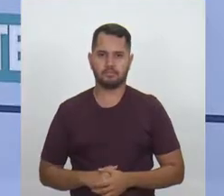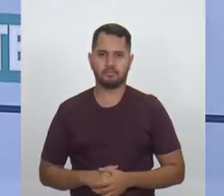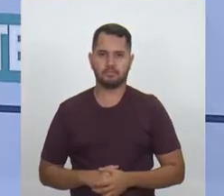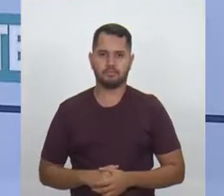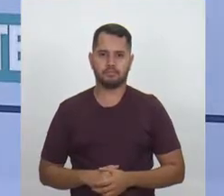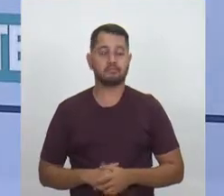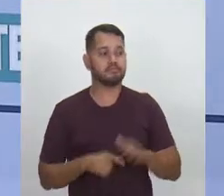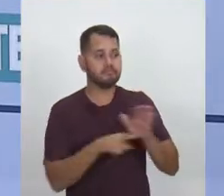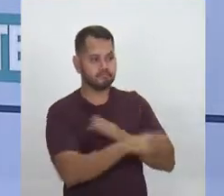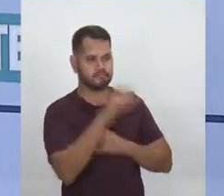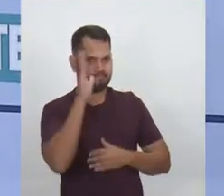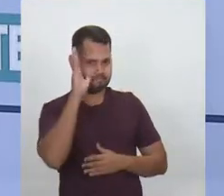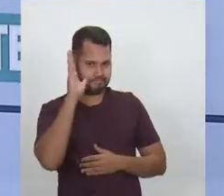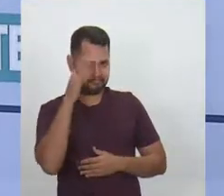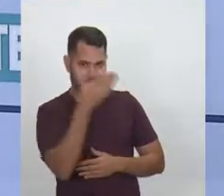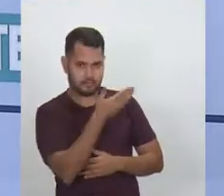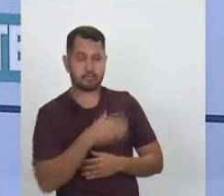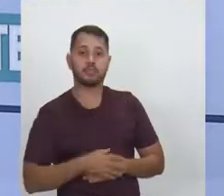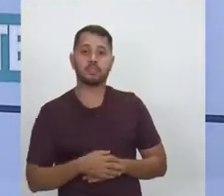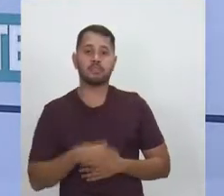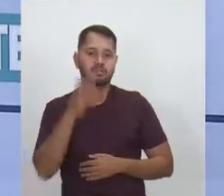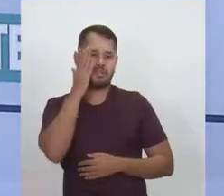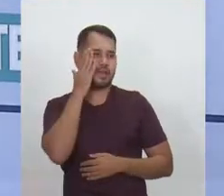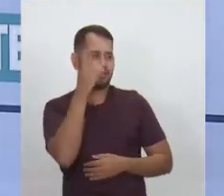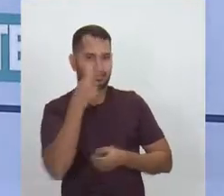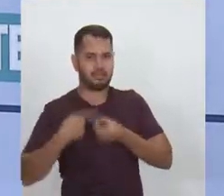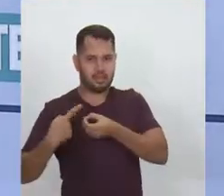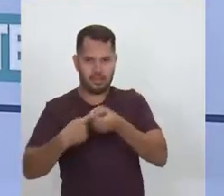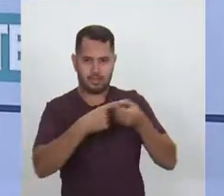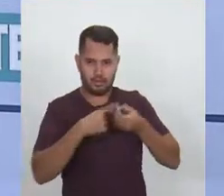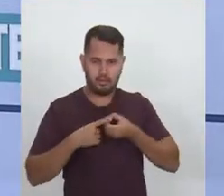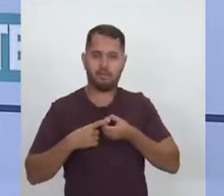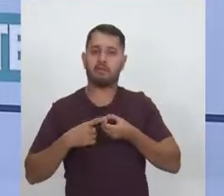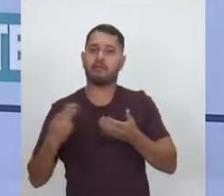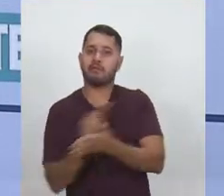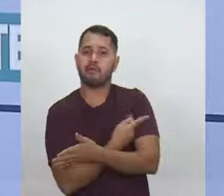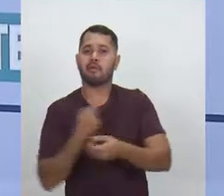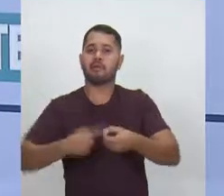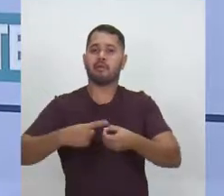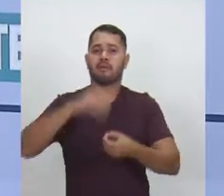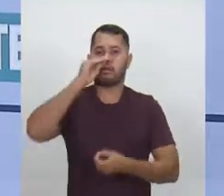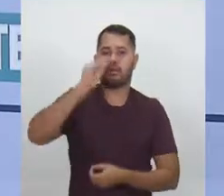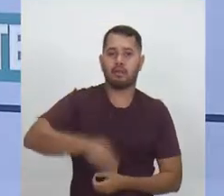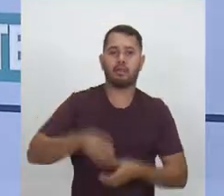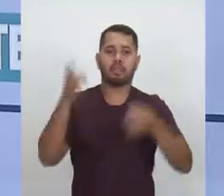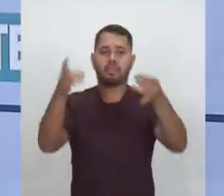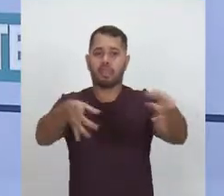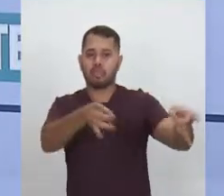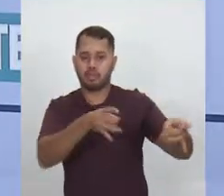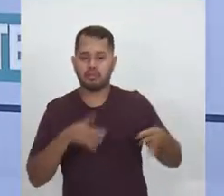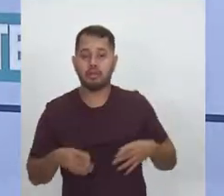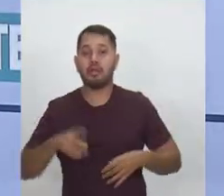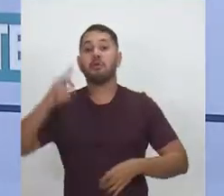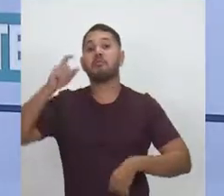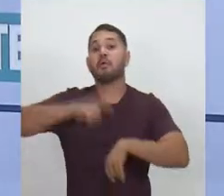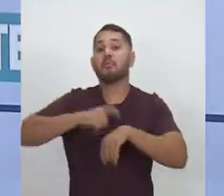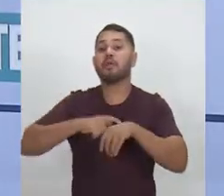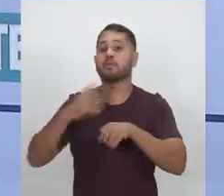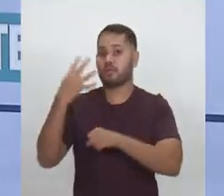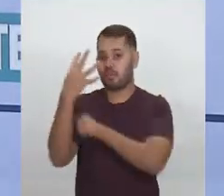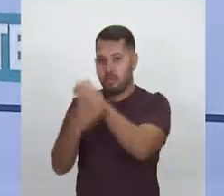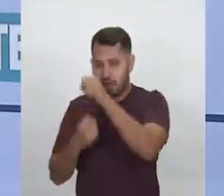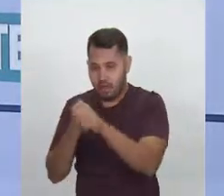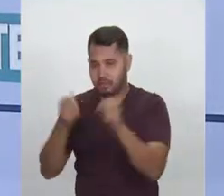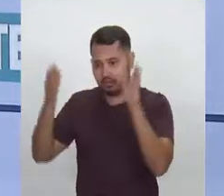Candidata Lúcia, nosso interior está abandonado, esquecido, só é lembrado de 4 em 4